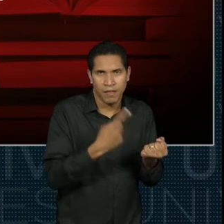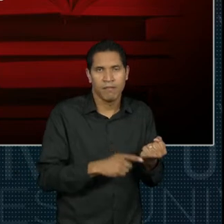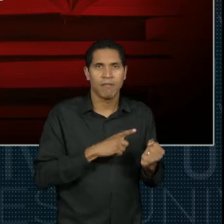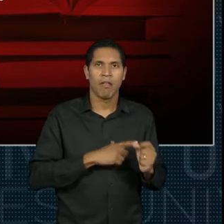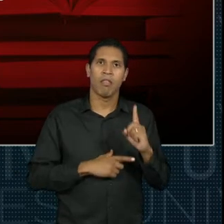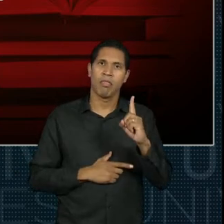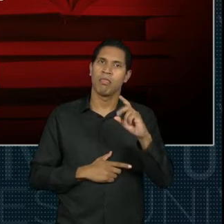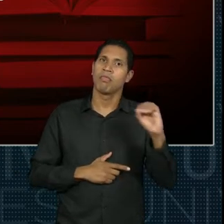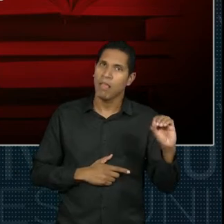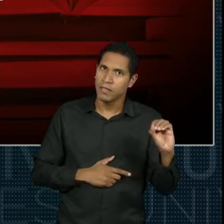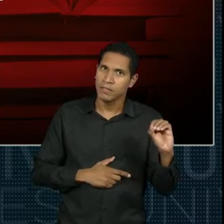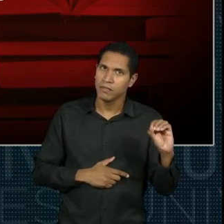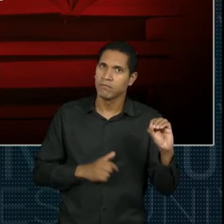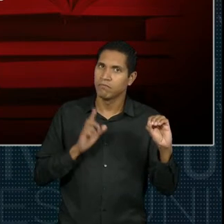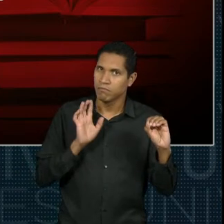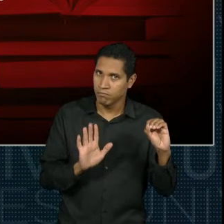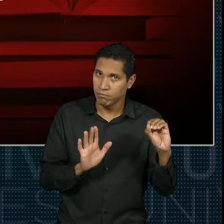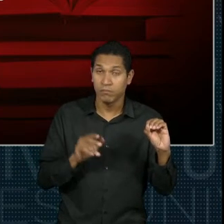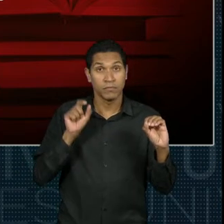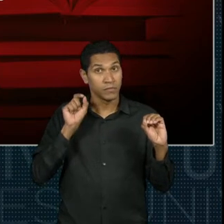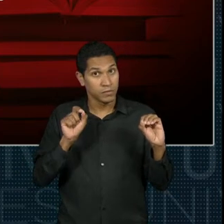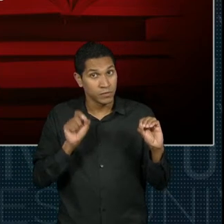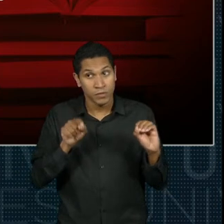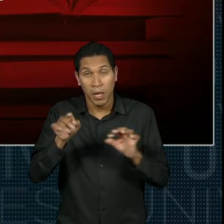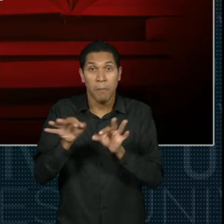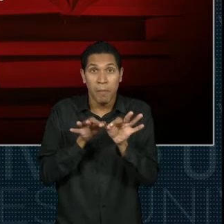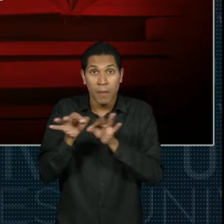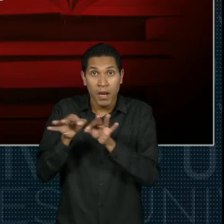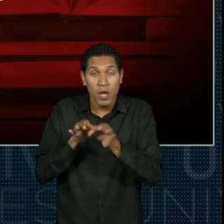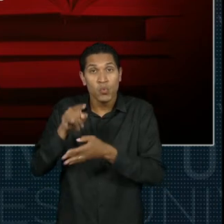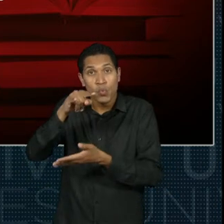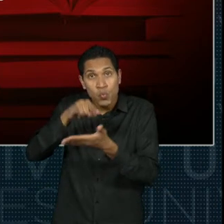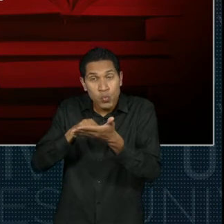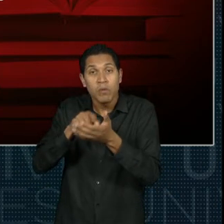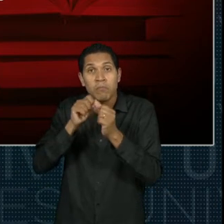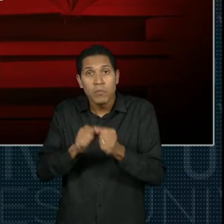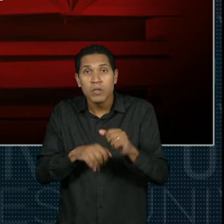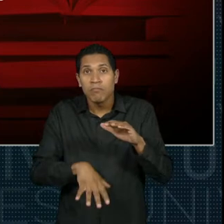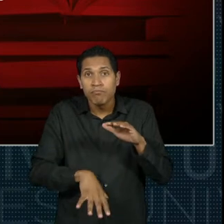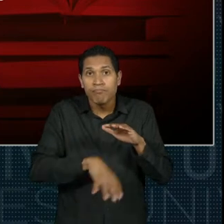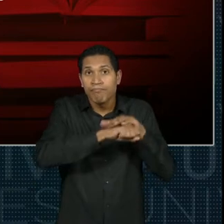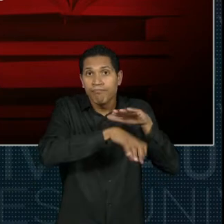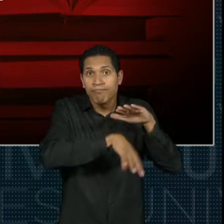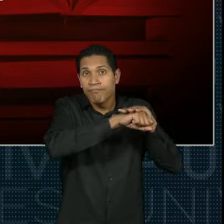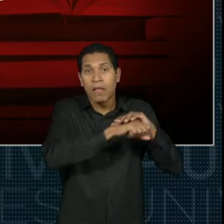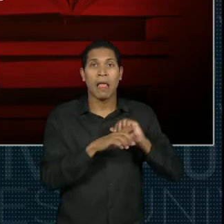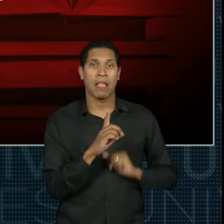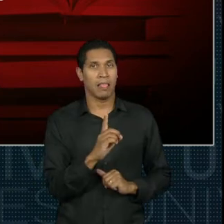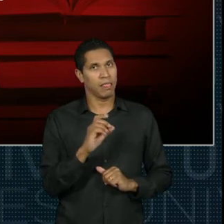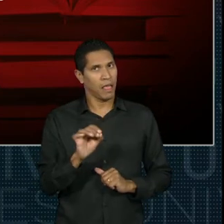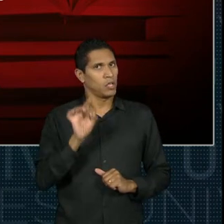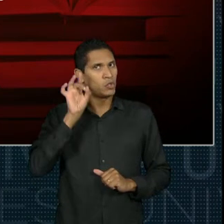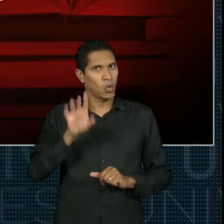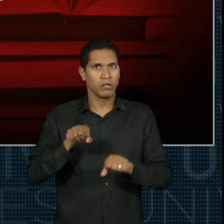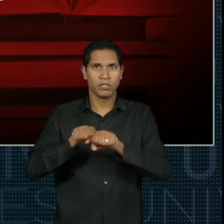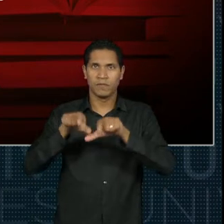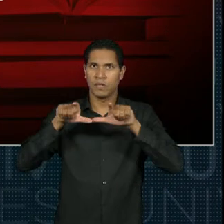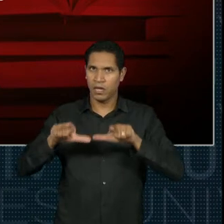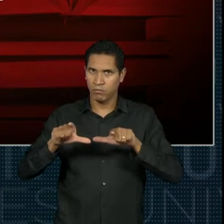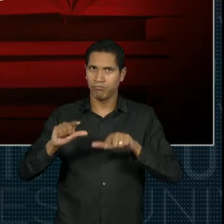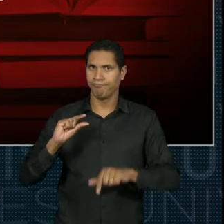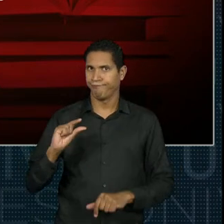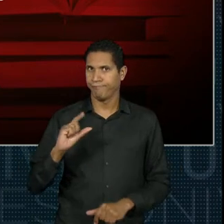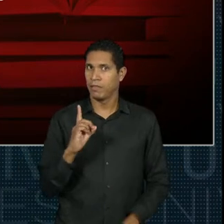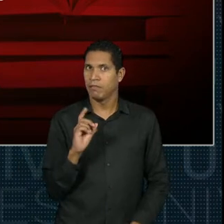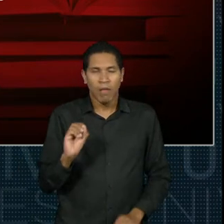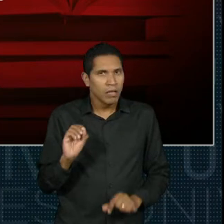certificados. Então, nessa documentação que o aluno vai preparar, ele vai poder colocar a imagem de, no máximo, dez certificados. Isso não